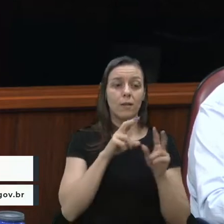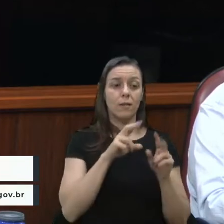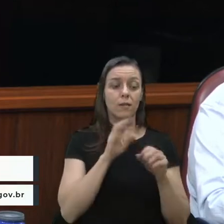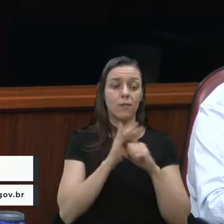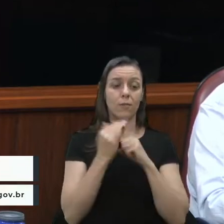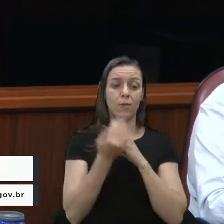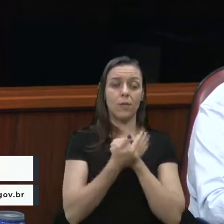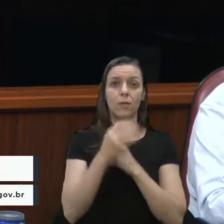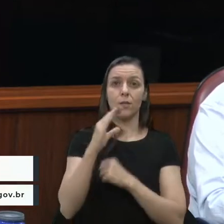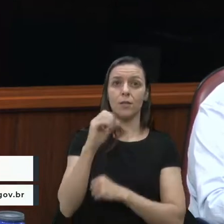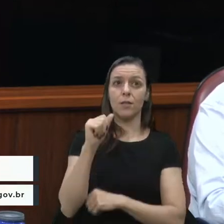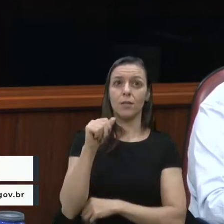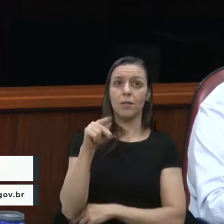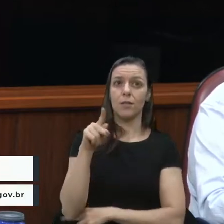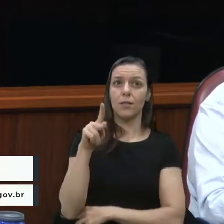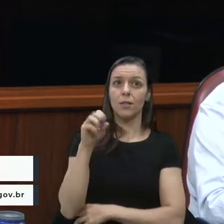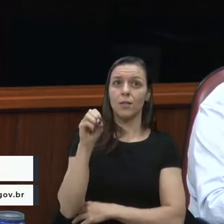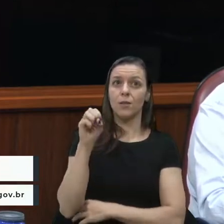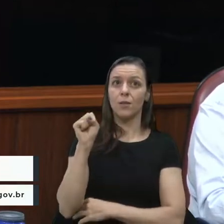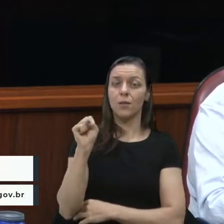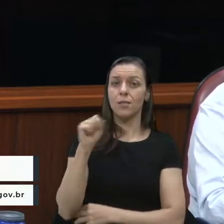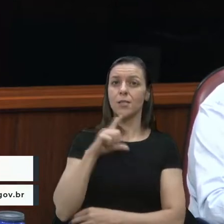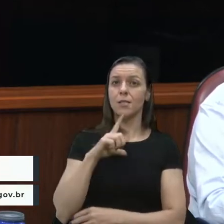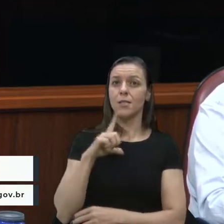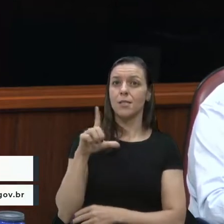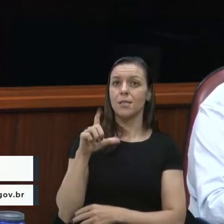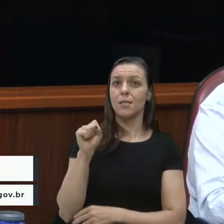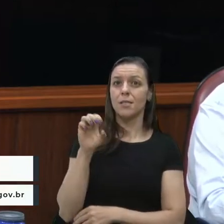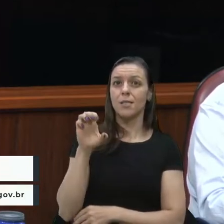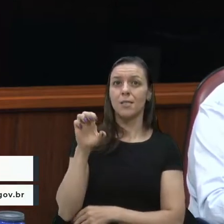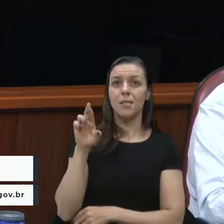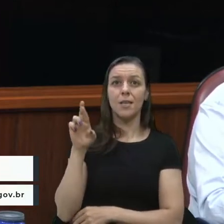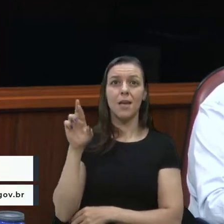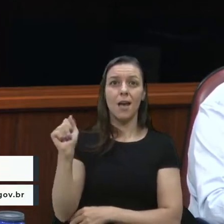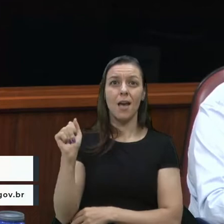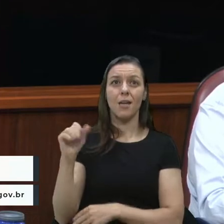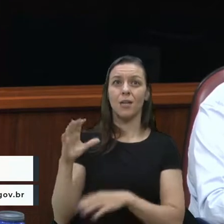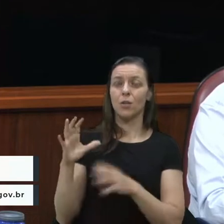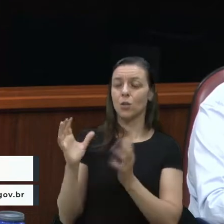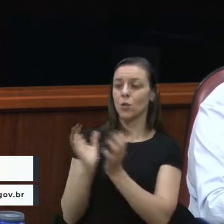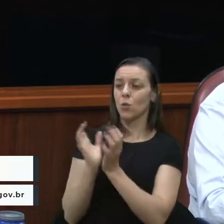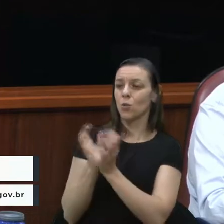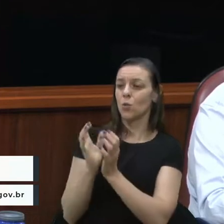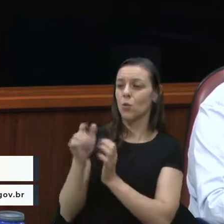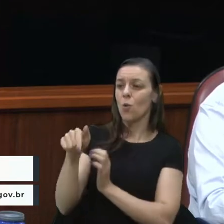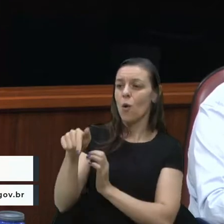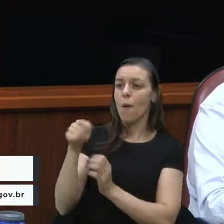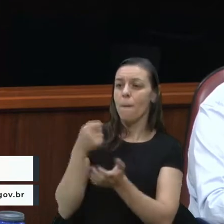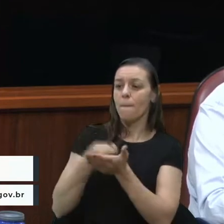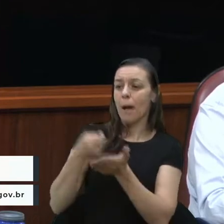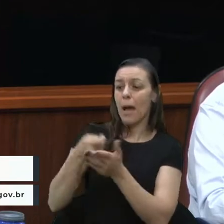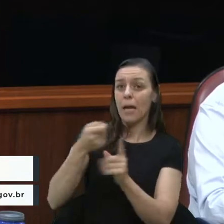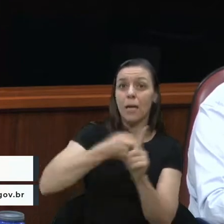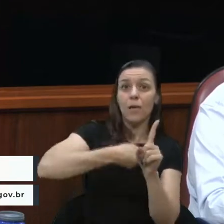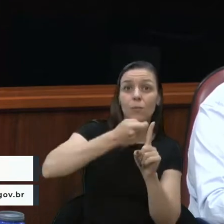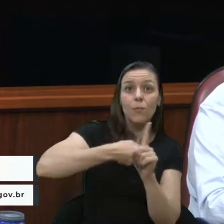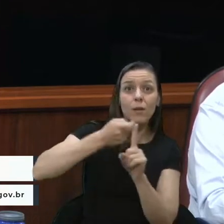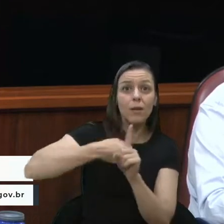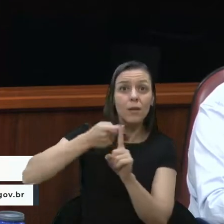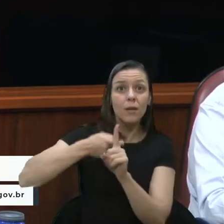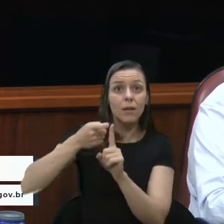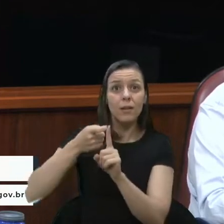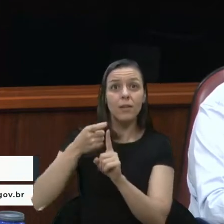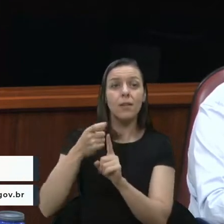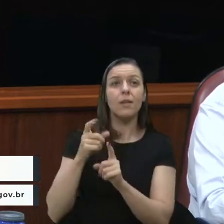Serra, vereador Estela, ou que mora em qualquer outro conjunto habitacional e que paga a parcelinha para o FUNCAP, já que foi